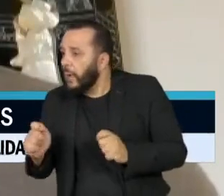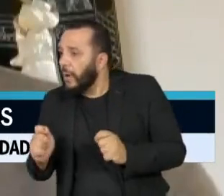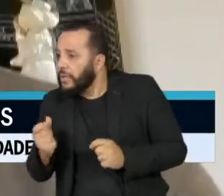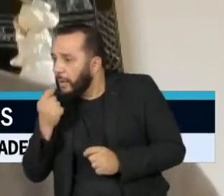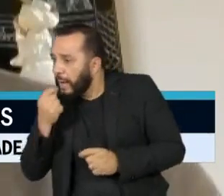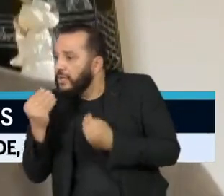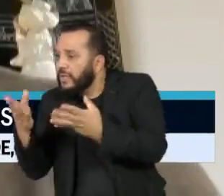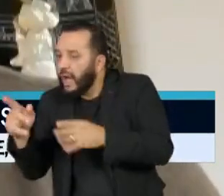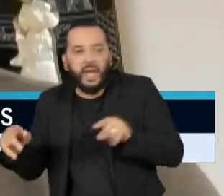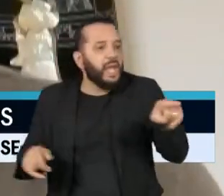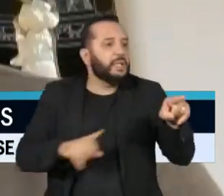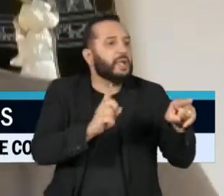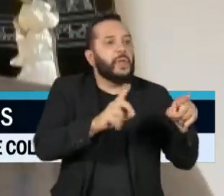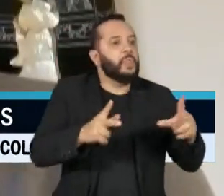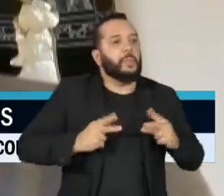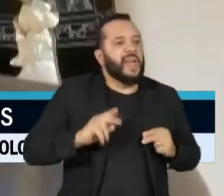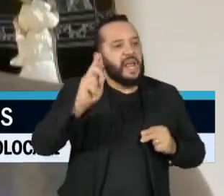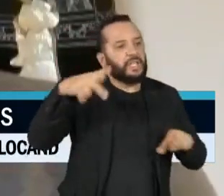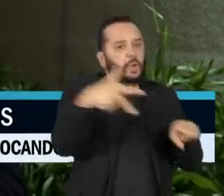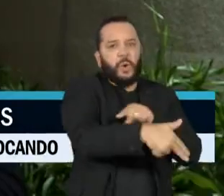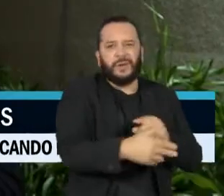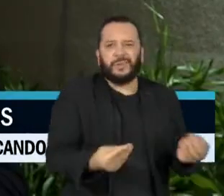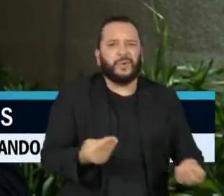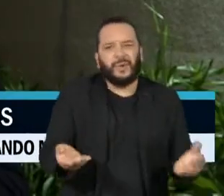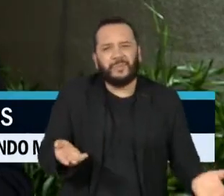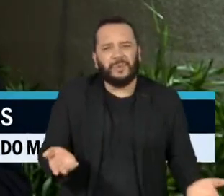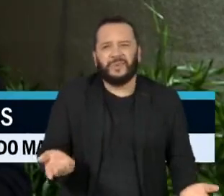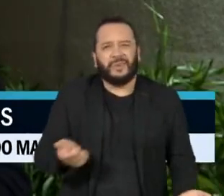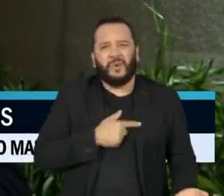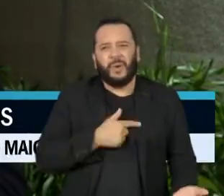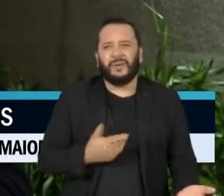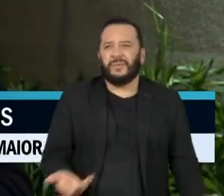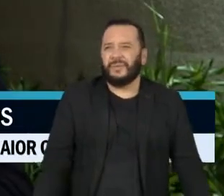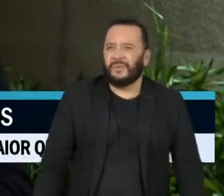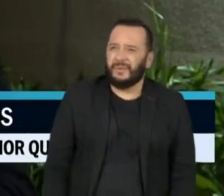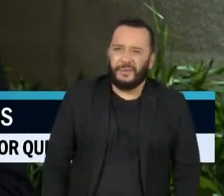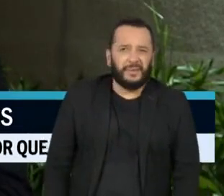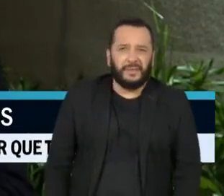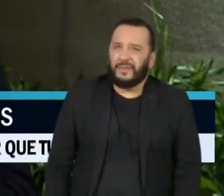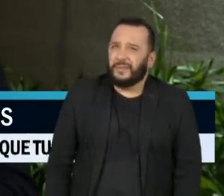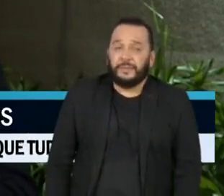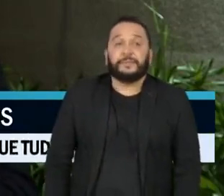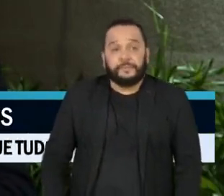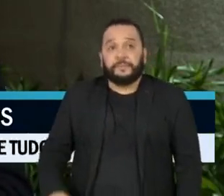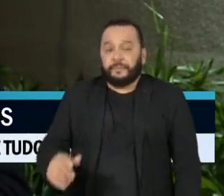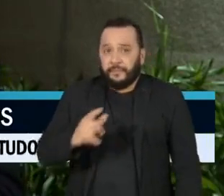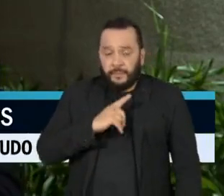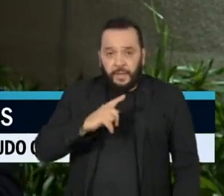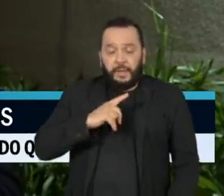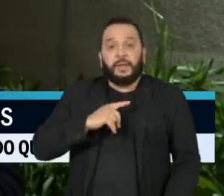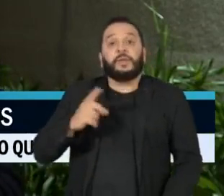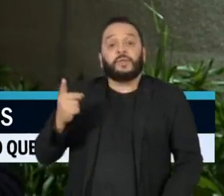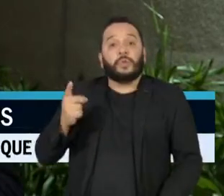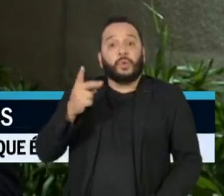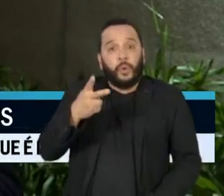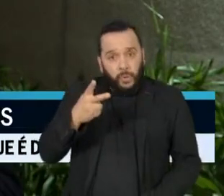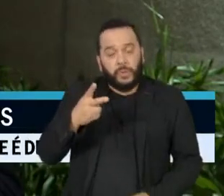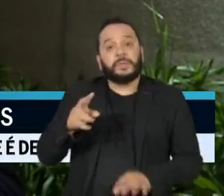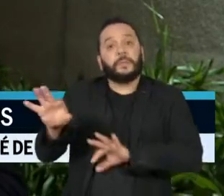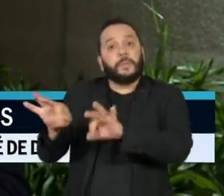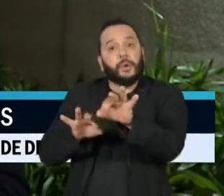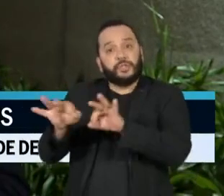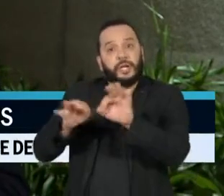tomando medicamento? Cara, é horrível isso, sabe? Esse é só um de 12 programas do Sistema Único de Saúde com cortes